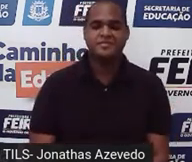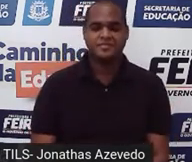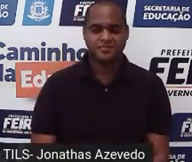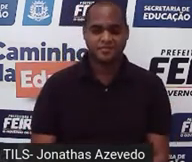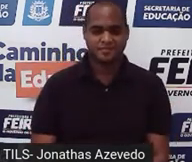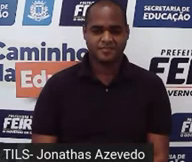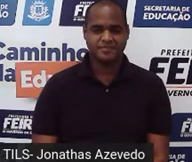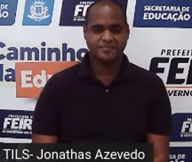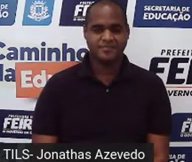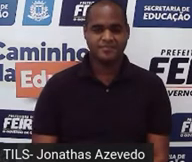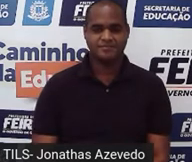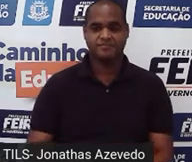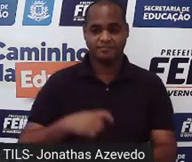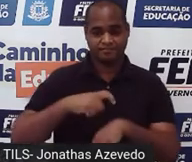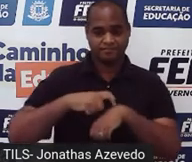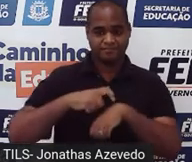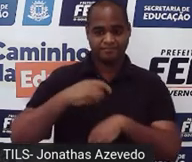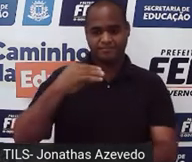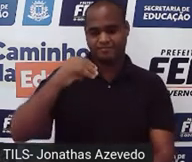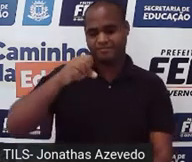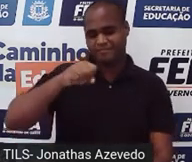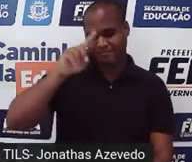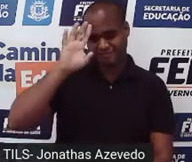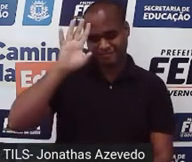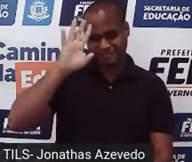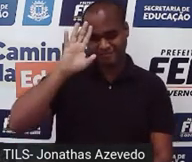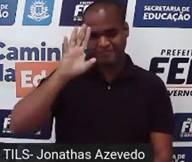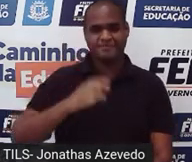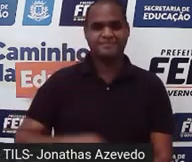Um tempinho de 30 segundos para você pensar.